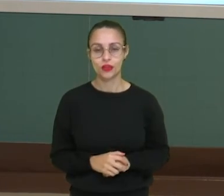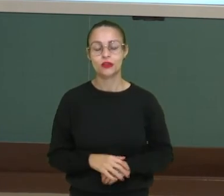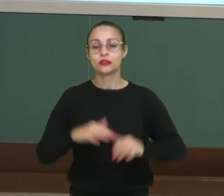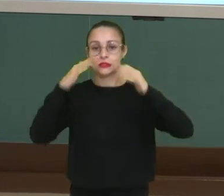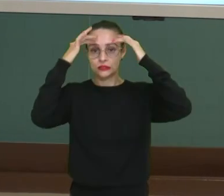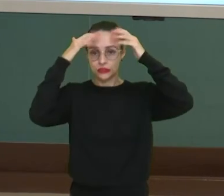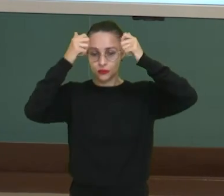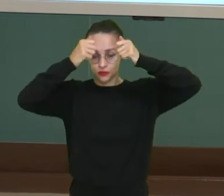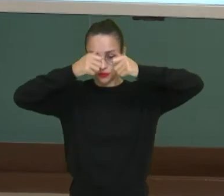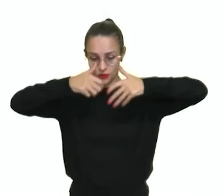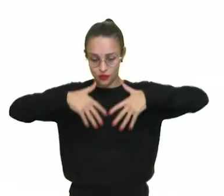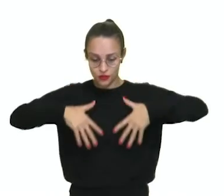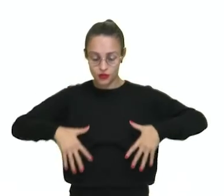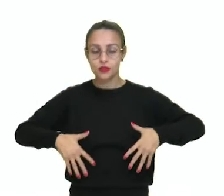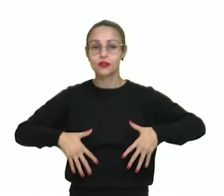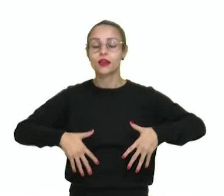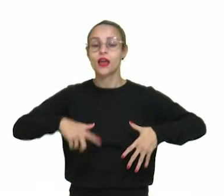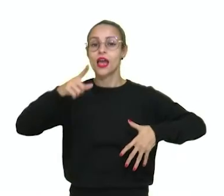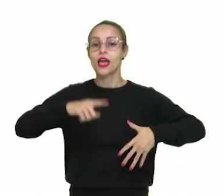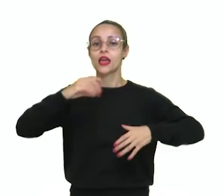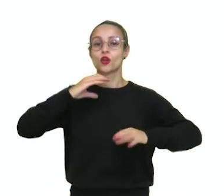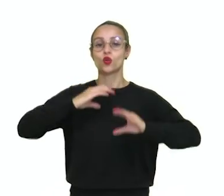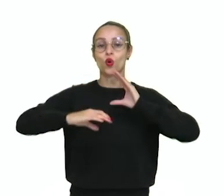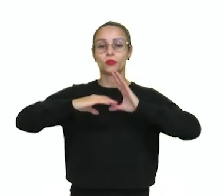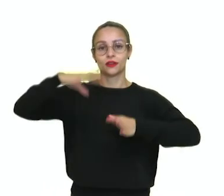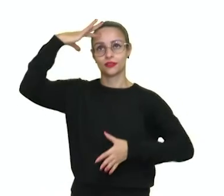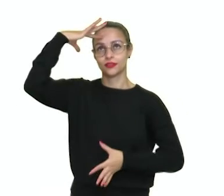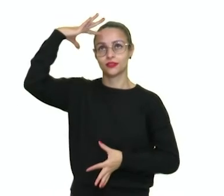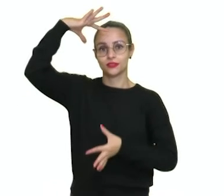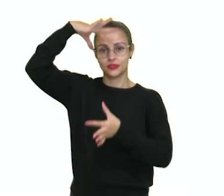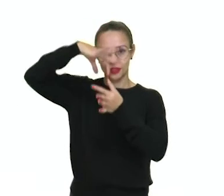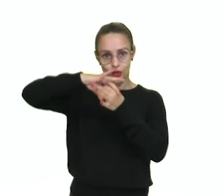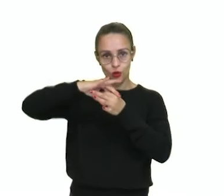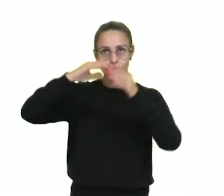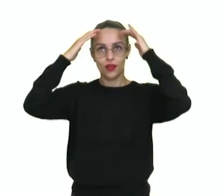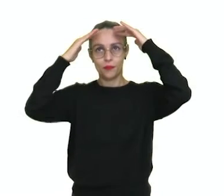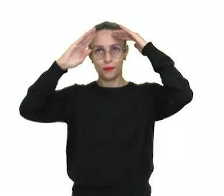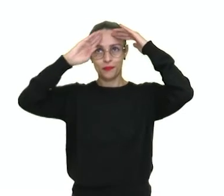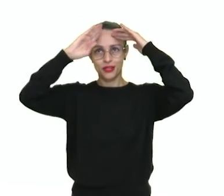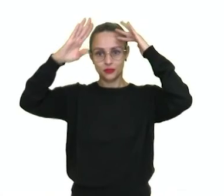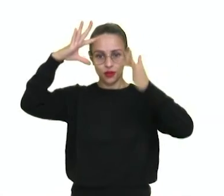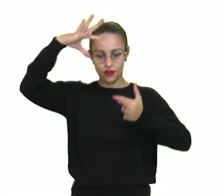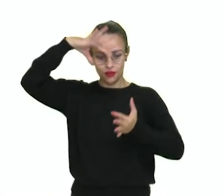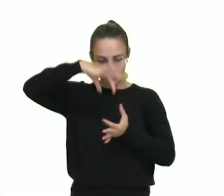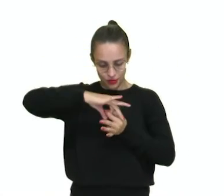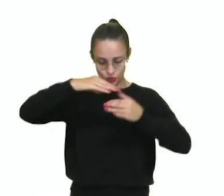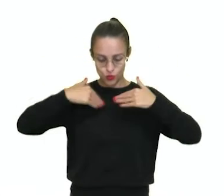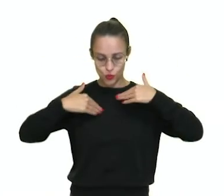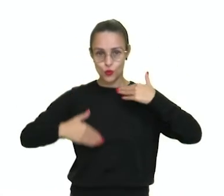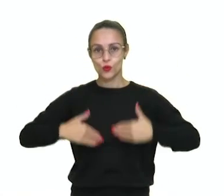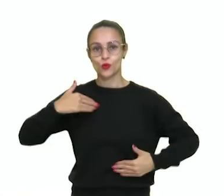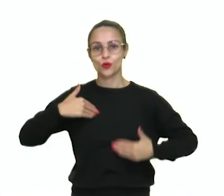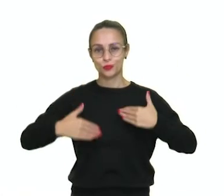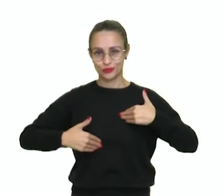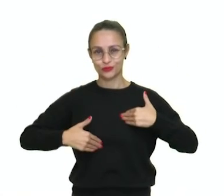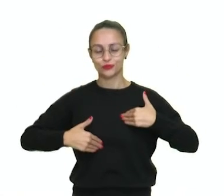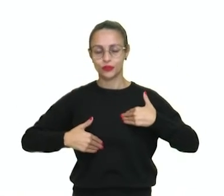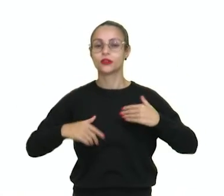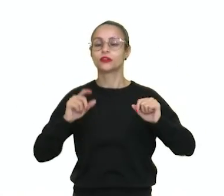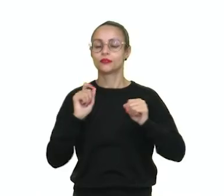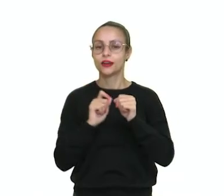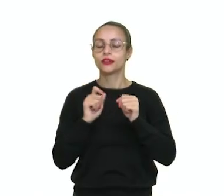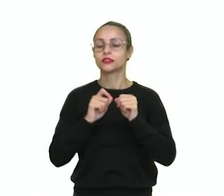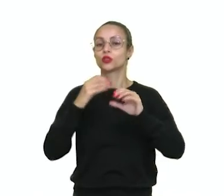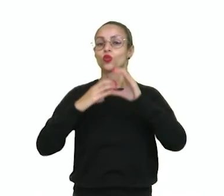periférico faz a comunicação do sistema nervoso central com o nosso corpo. Então, ele faz essa